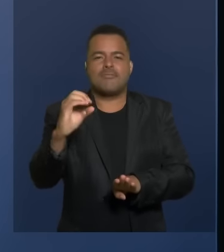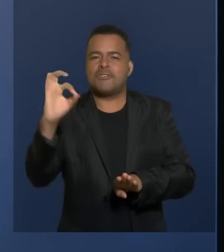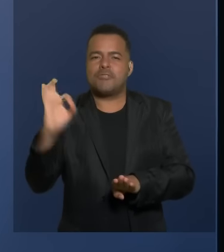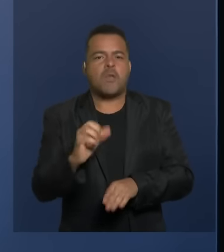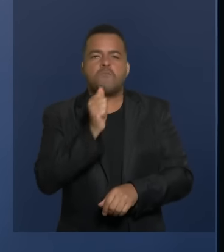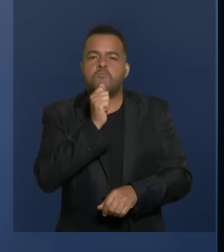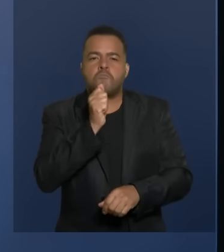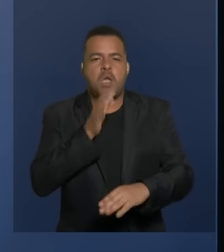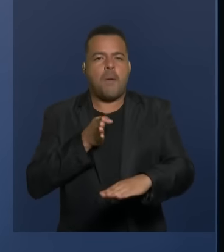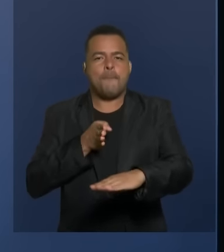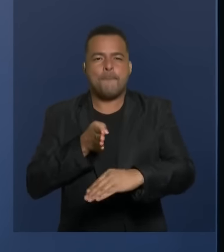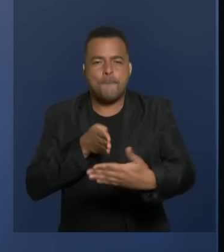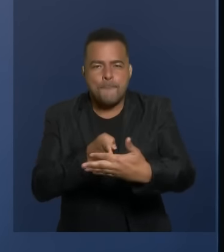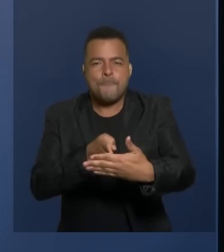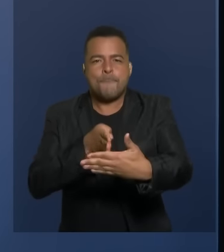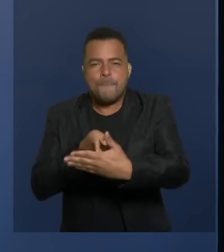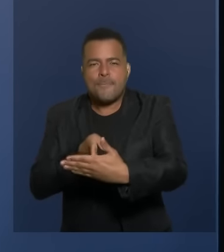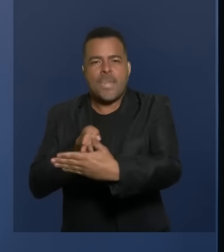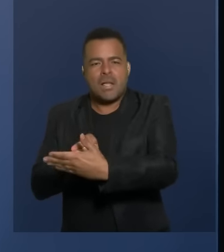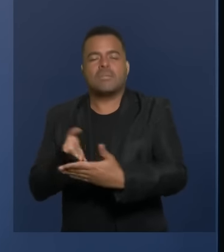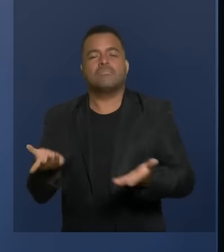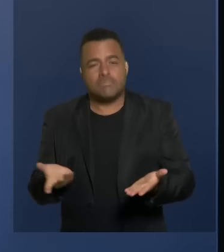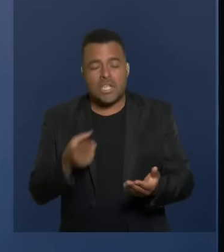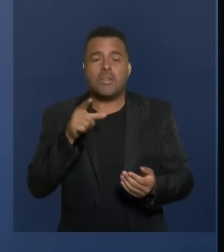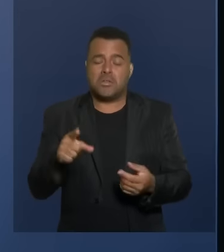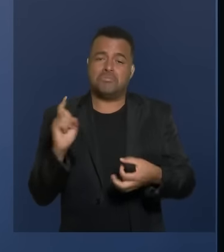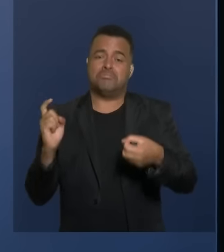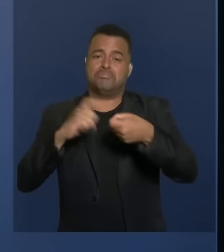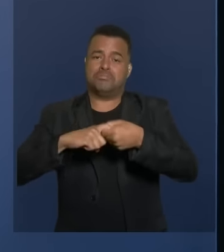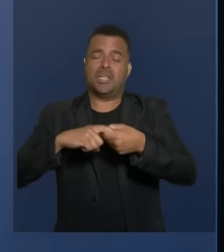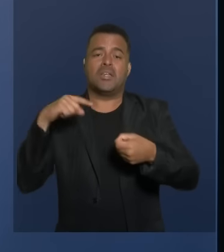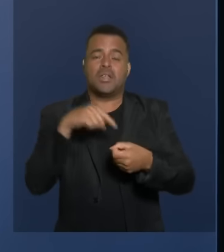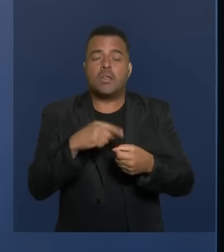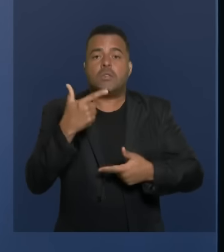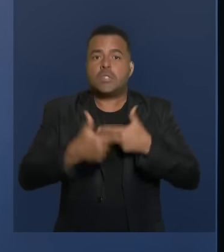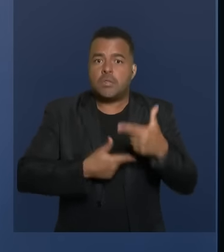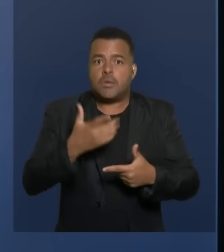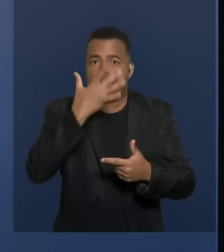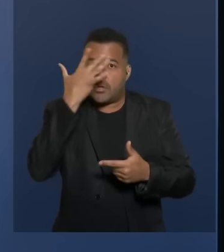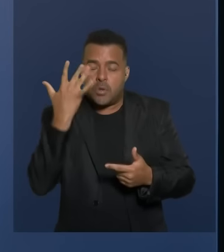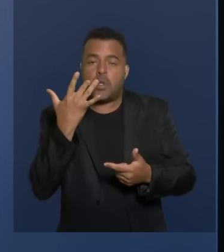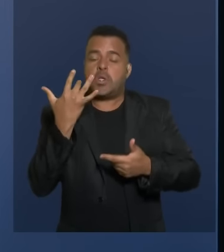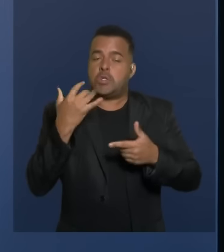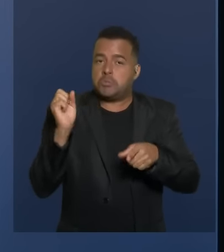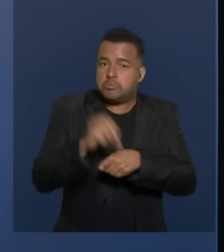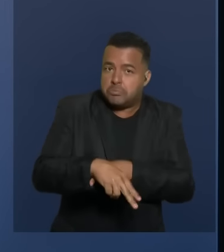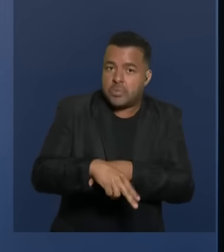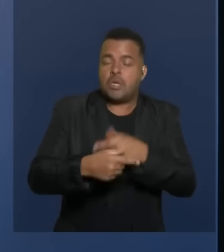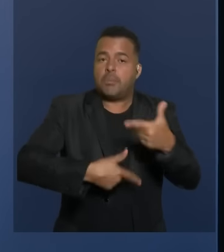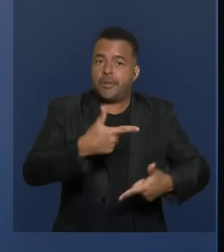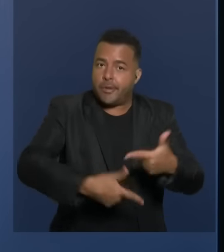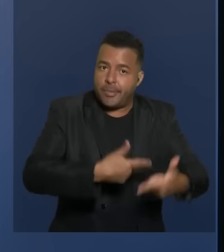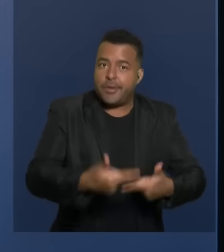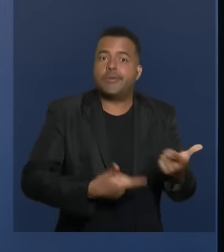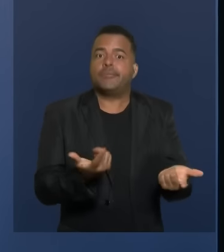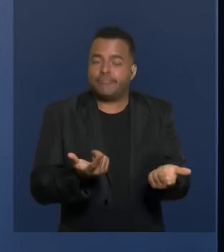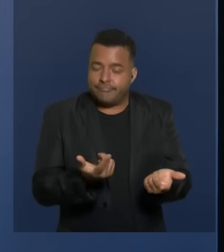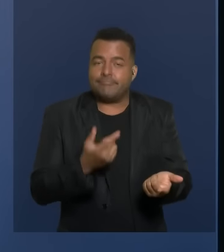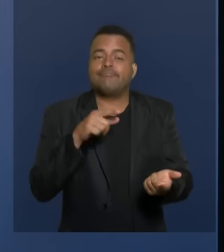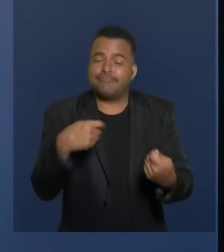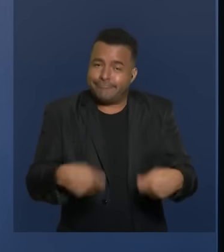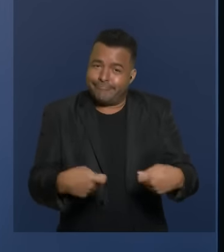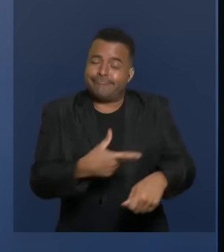parcerias também com o público privado para a geração de emprego e renda. É dessa forma que nós temos que trabalhar, é